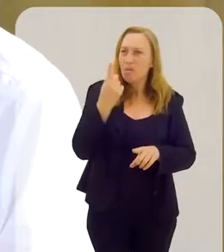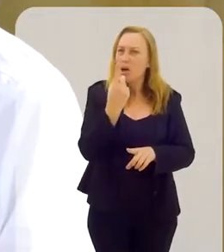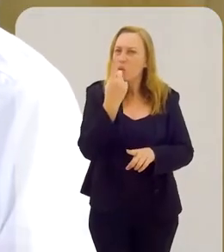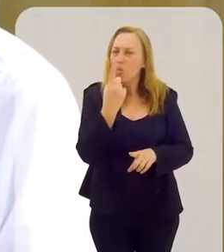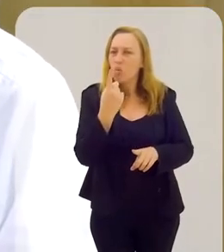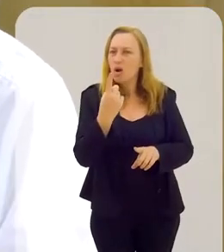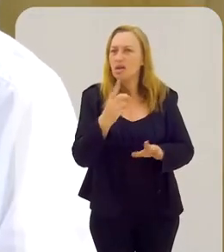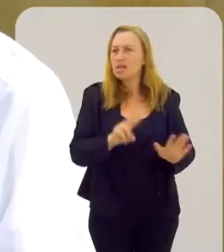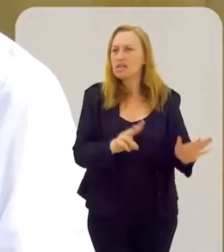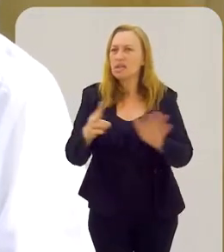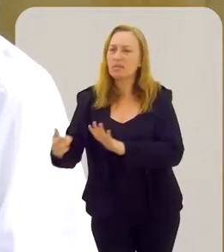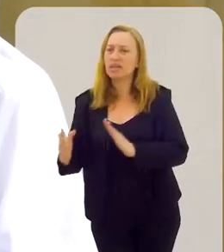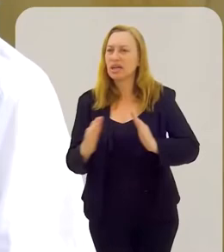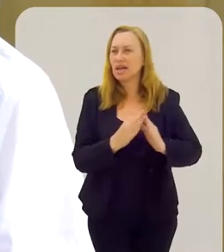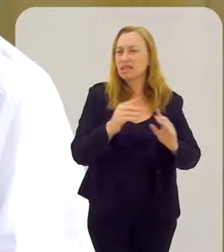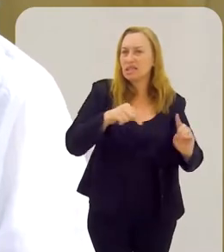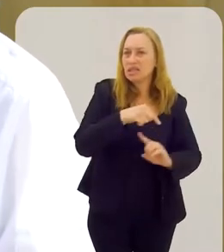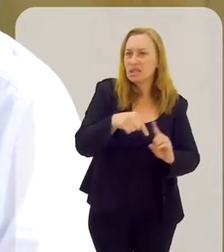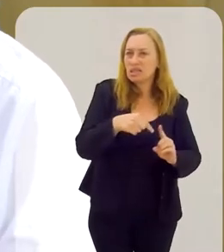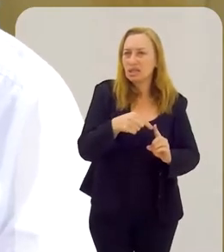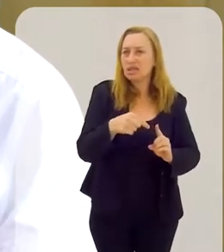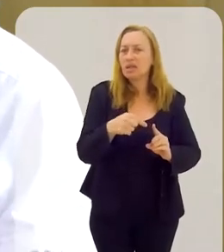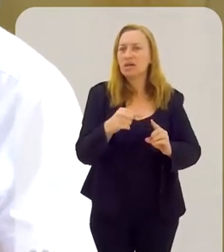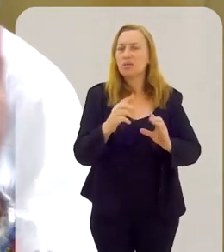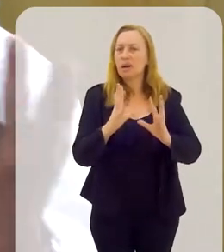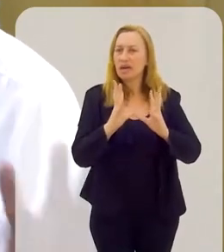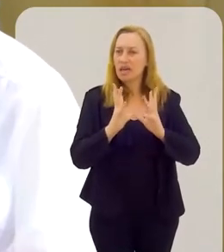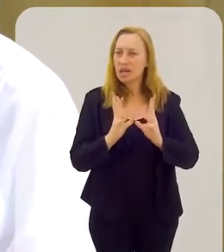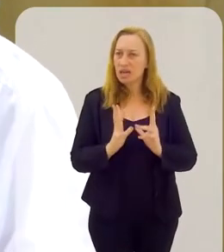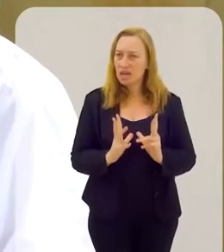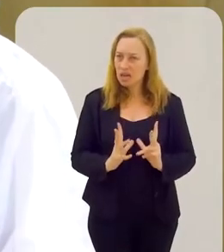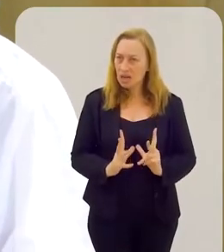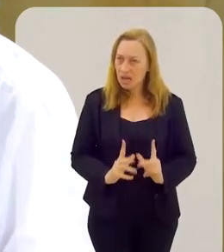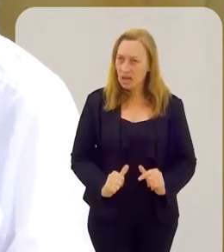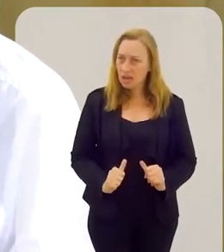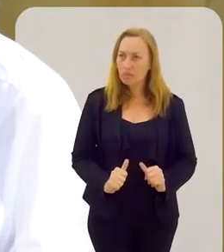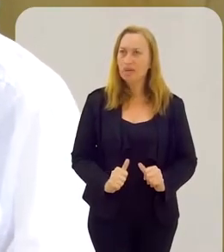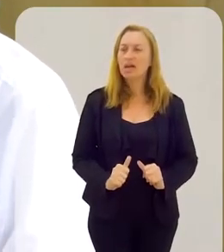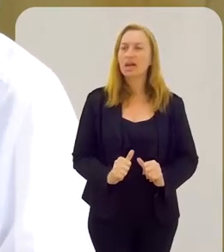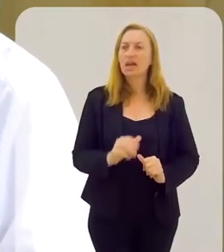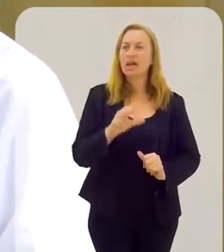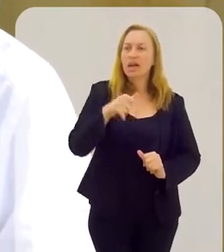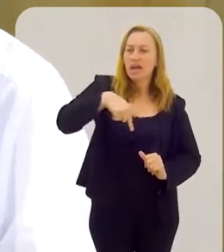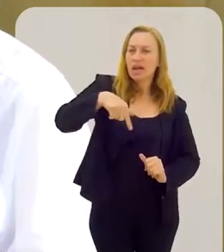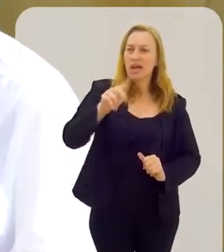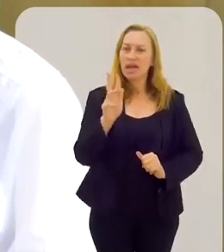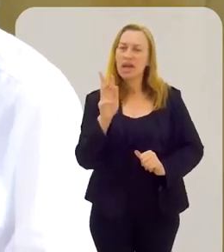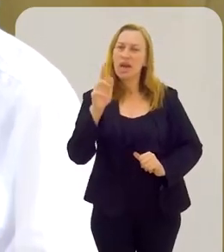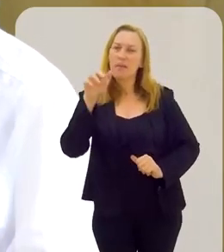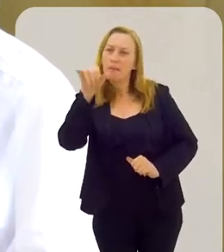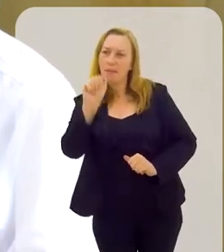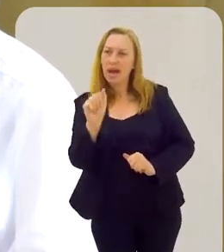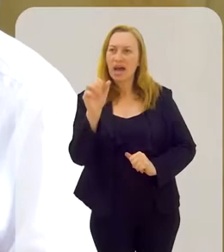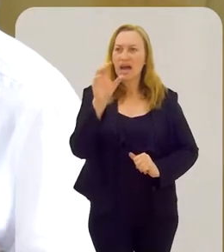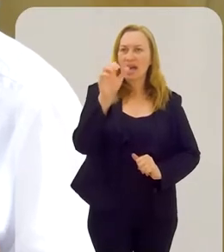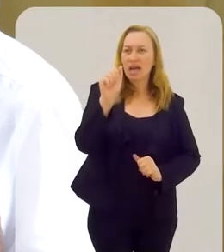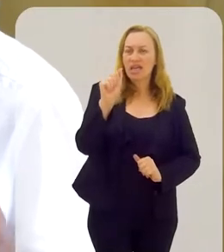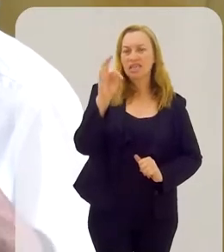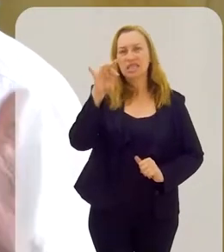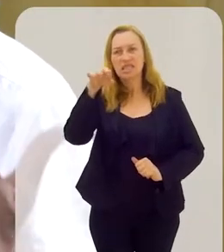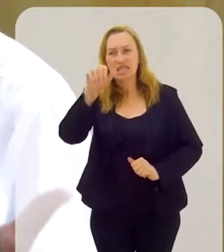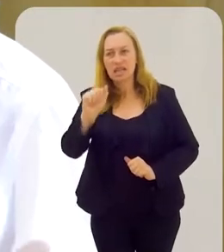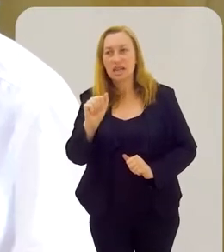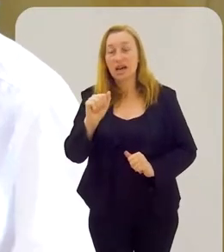pessoa vai ficar mais uma semana ali na casa de santo para ir quebrando, como a gente chama de quebrar as quesilas. E a pessoa vai